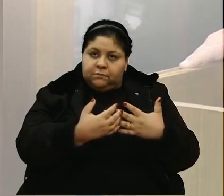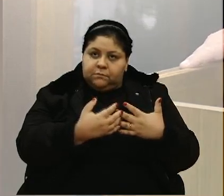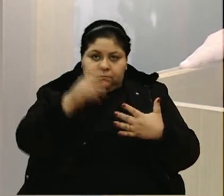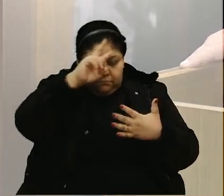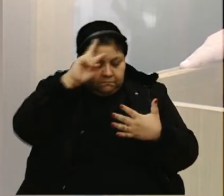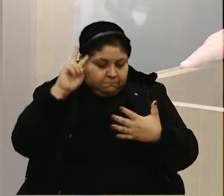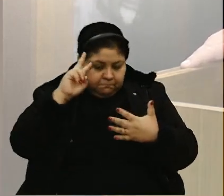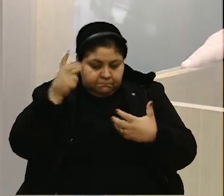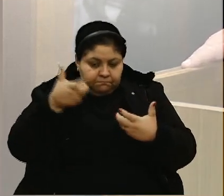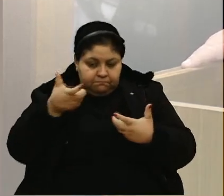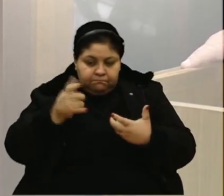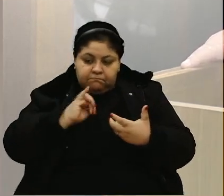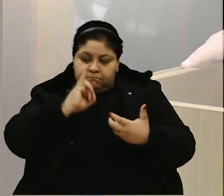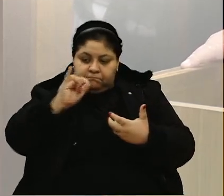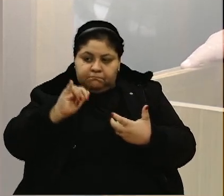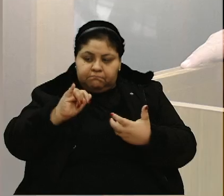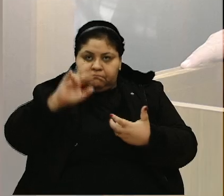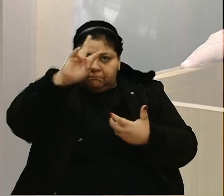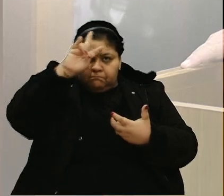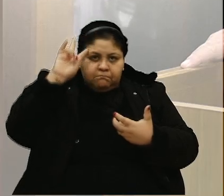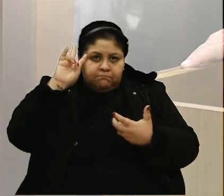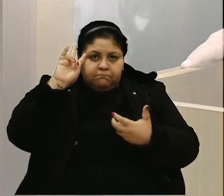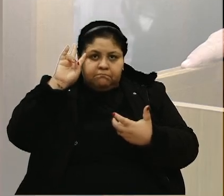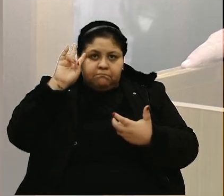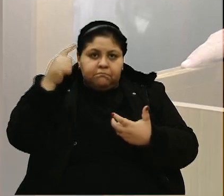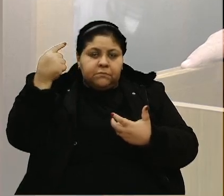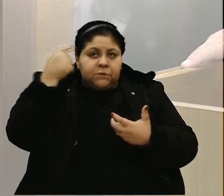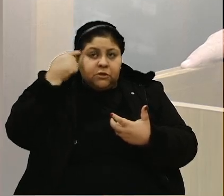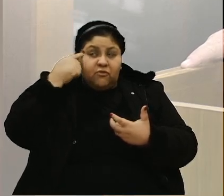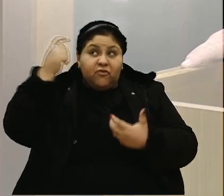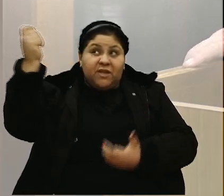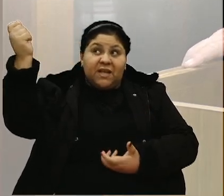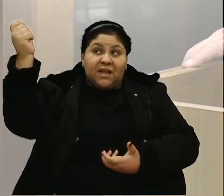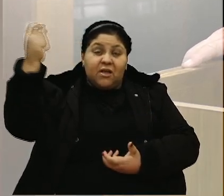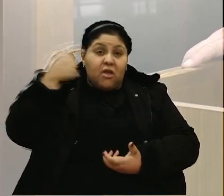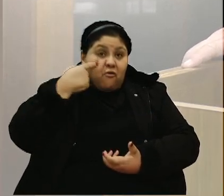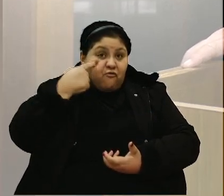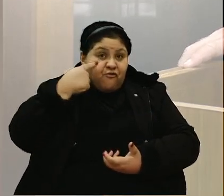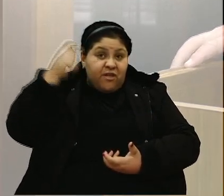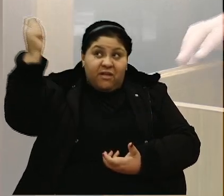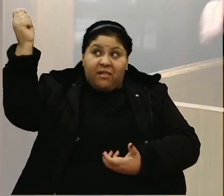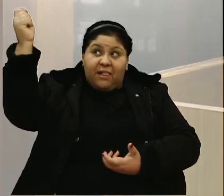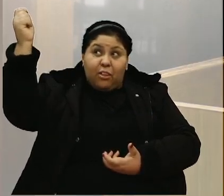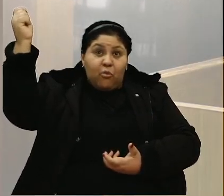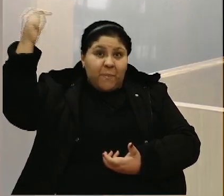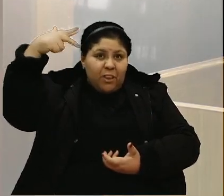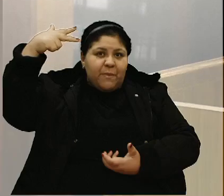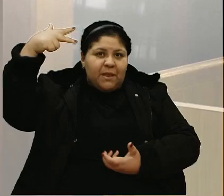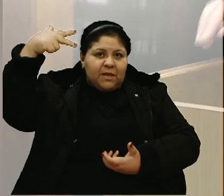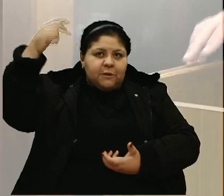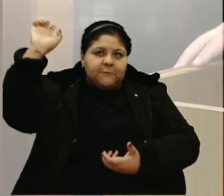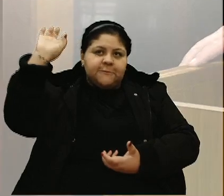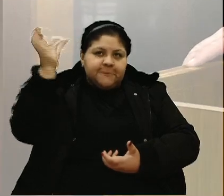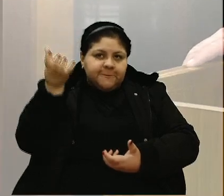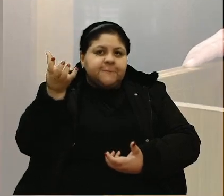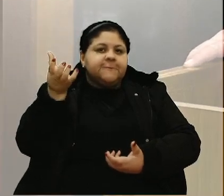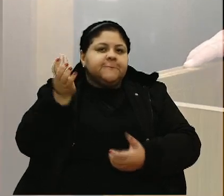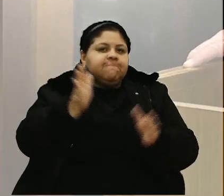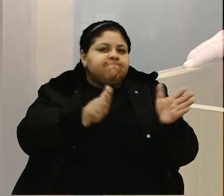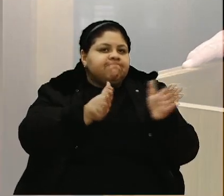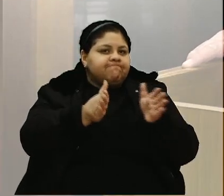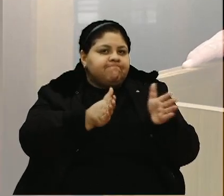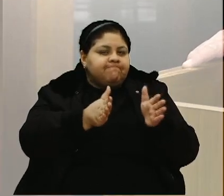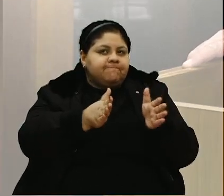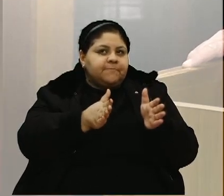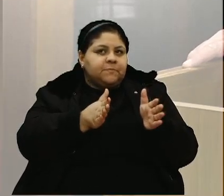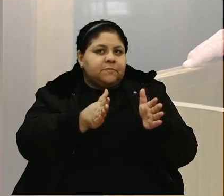iluminação, hoje eu vi que a iluminação... Se possível, é uma parte, vereador. A iluminação tem um... Uma parte, vereador. A previsão, quando o vereador